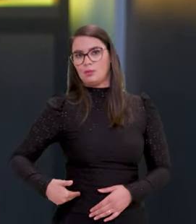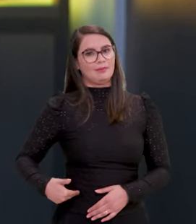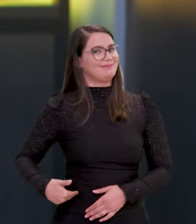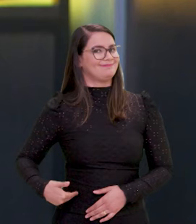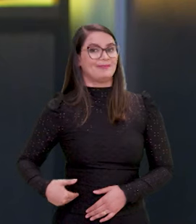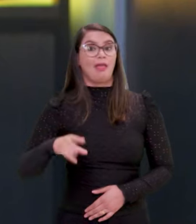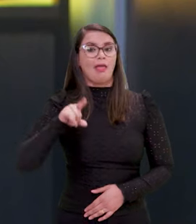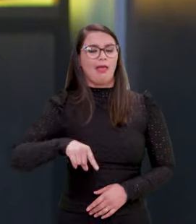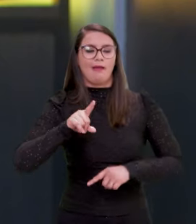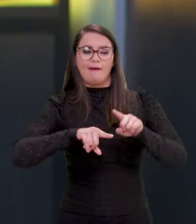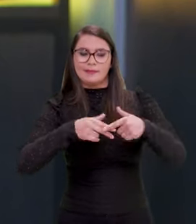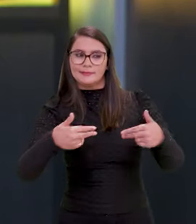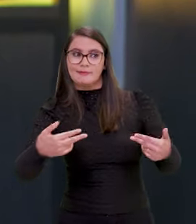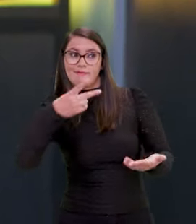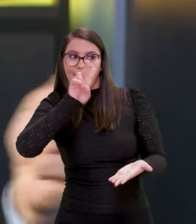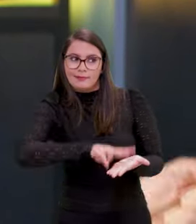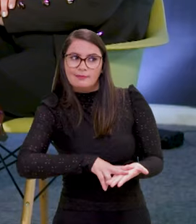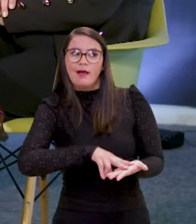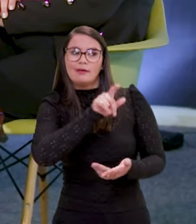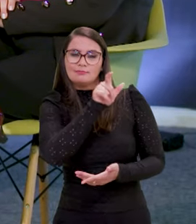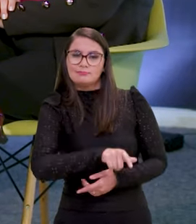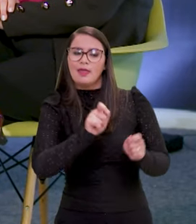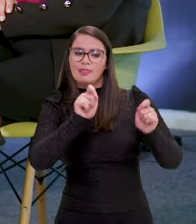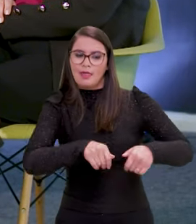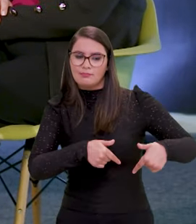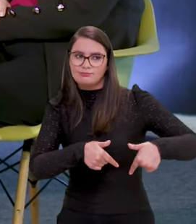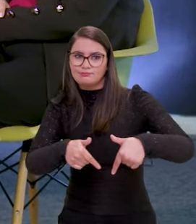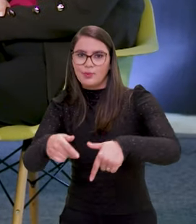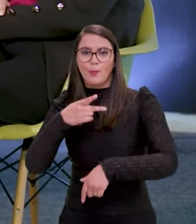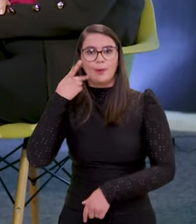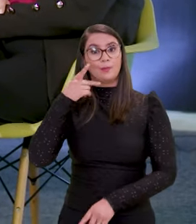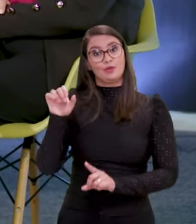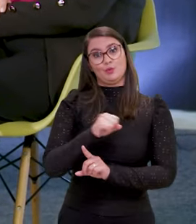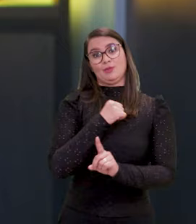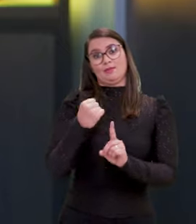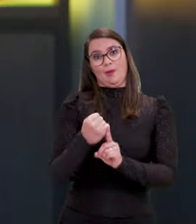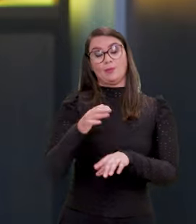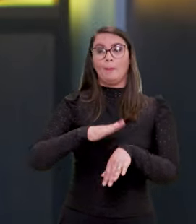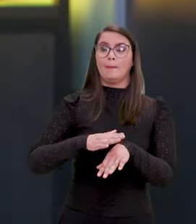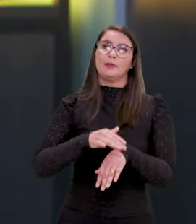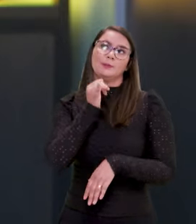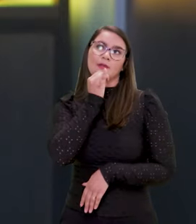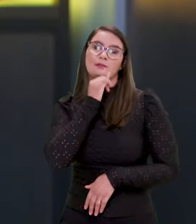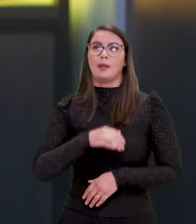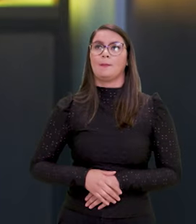mas ela passa a ser um instrumento habilitador para que a pessoa possa exercer uma política social. Então, a pessoa vai lá